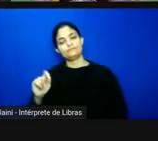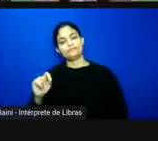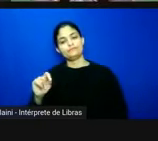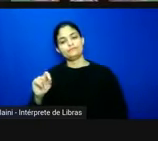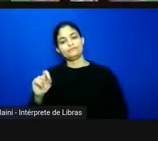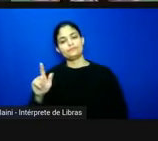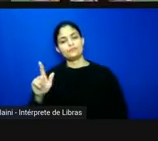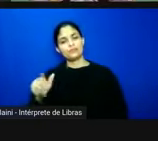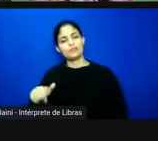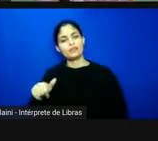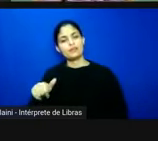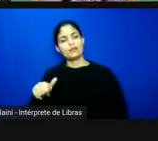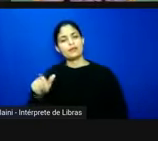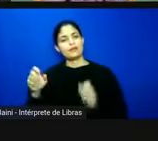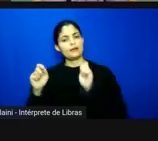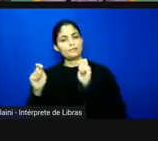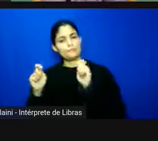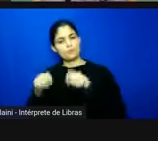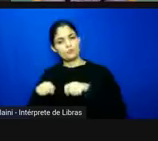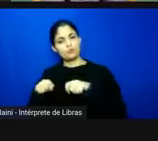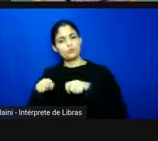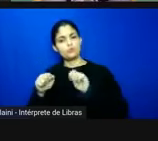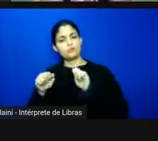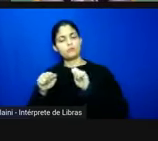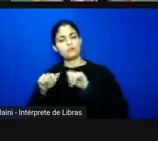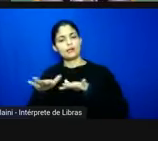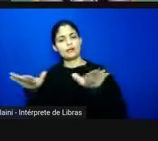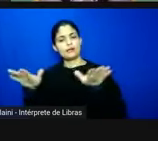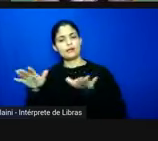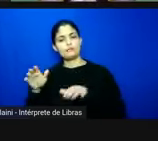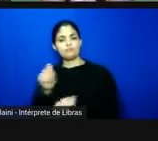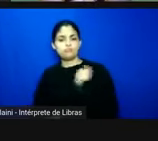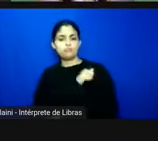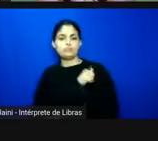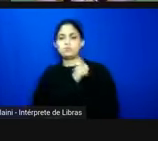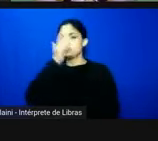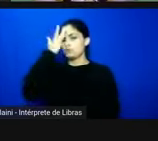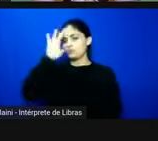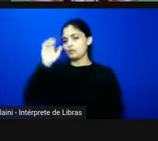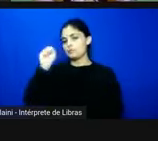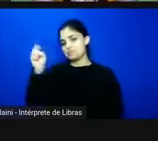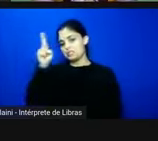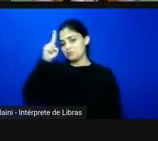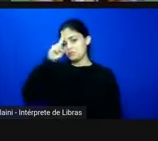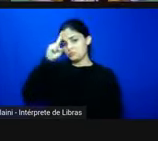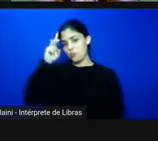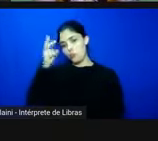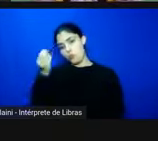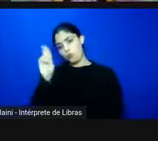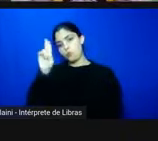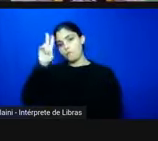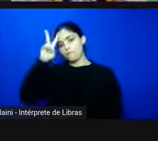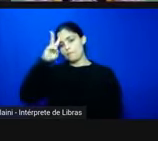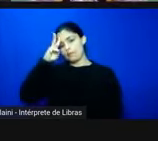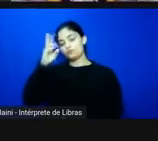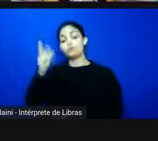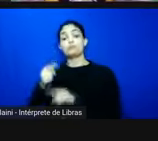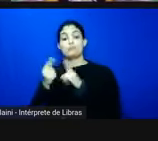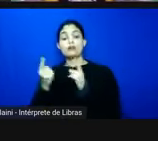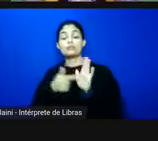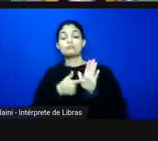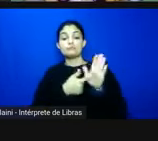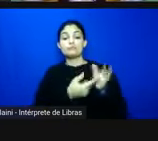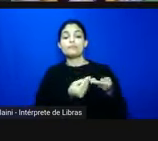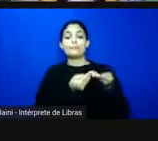distribuir para os alunos ela comenta acho que no ensino eu não lembro agora se é ensino médio ou fundamental mas de disponibilizar o mapa para